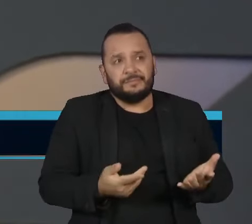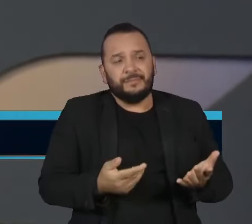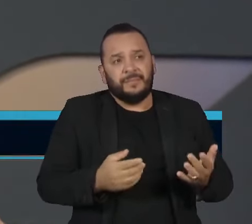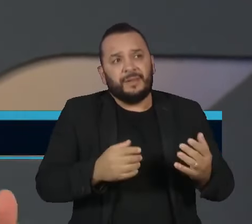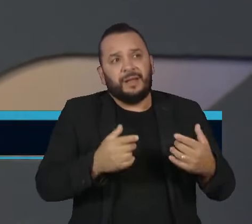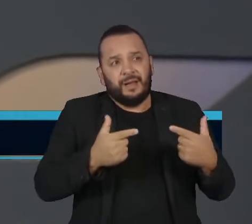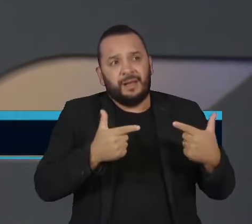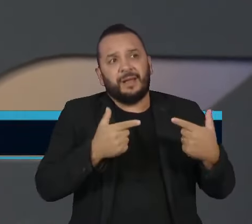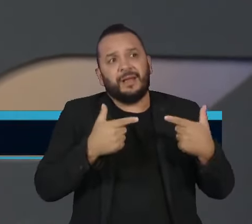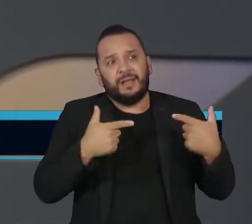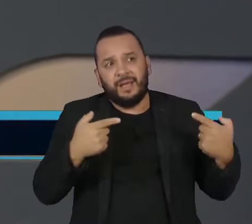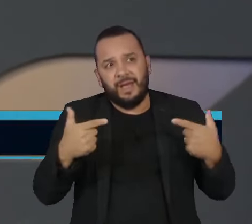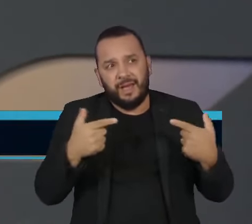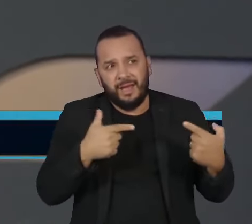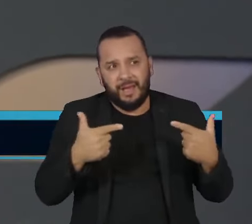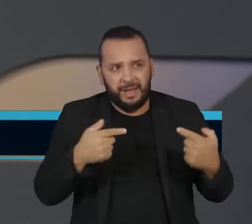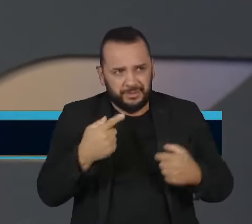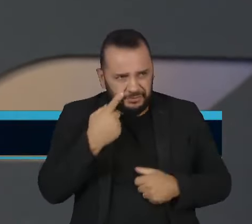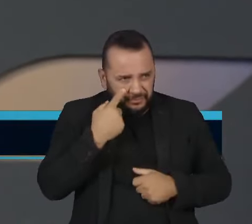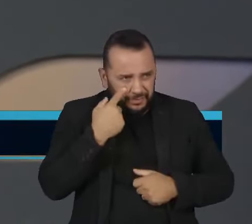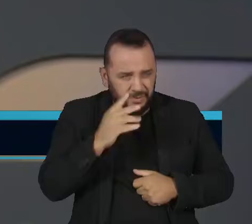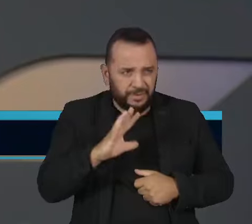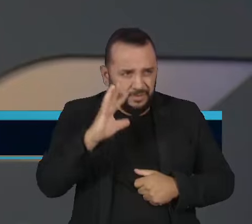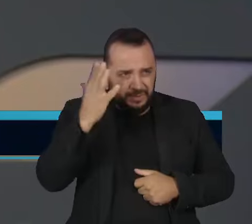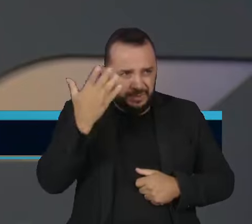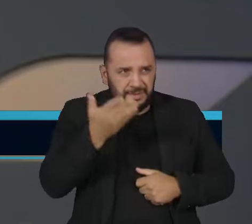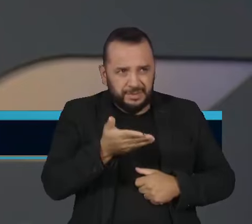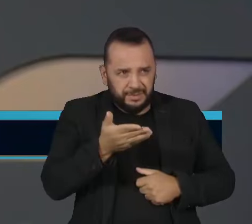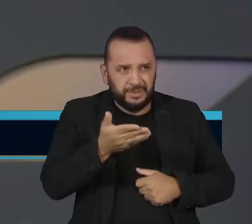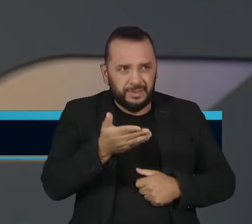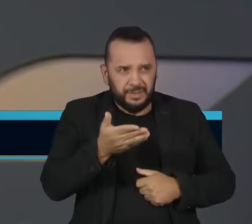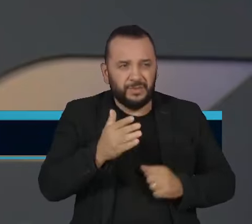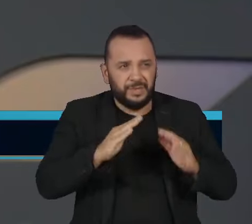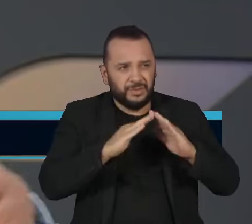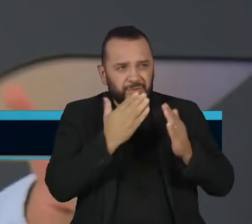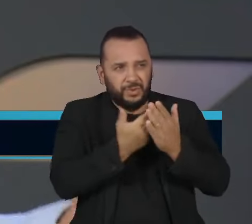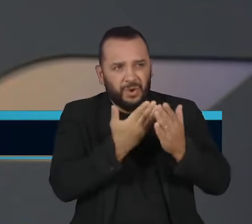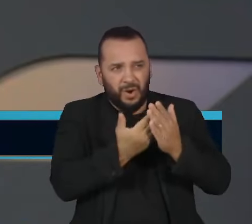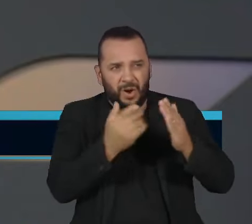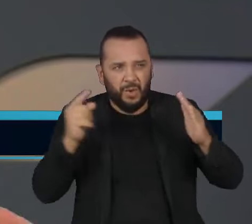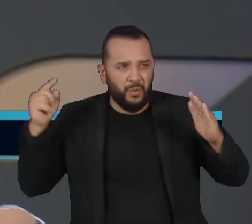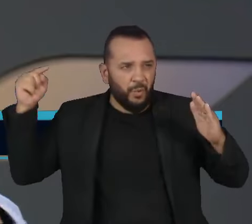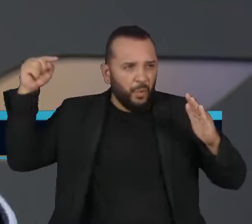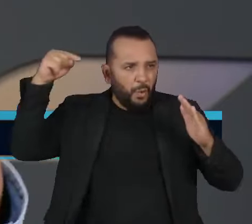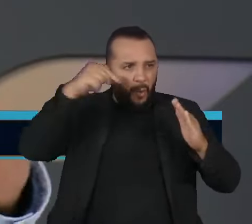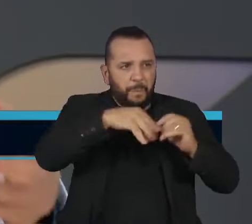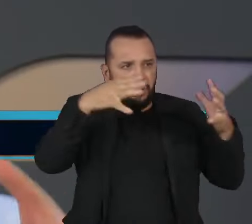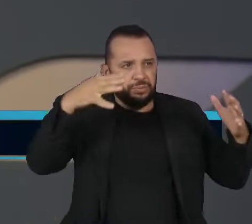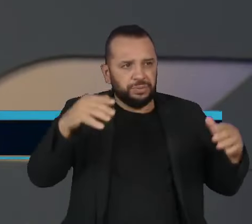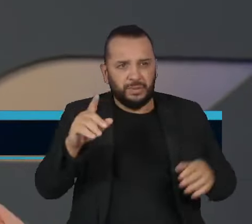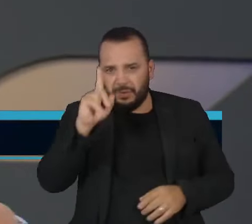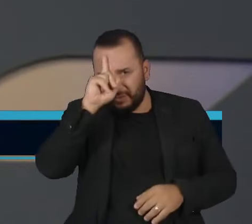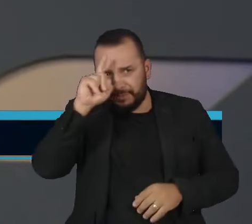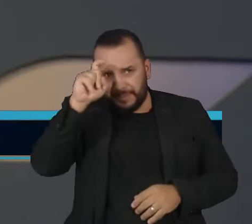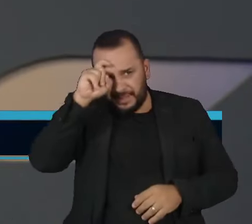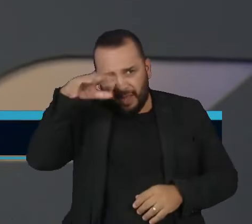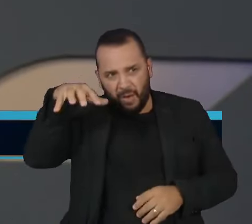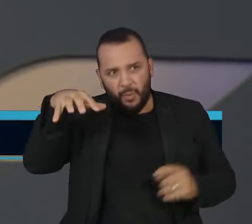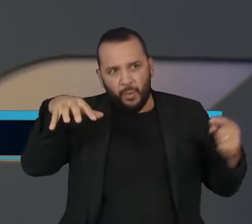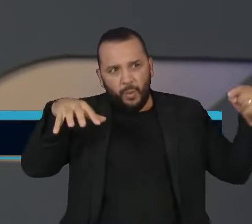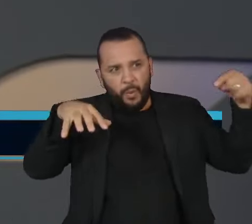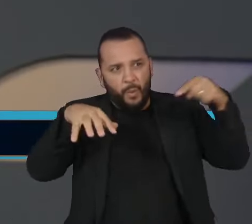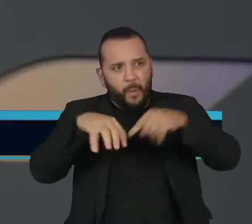guerra. A gente viu a questão da escola, mas já tivemos o hospital, já tivemos outras